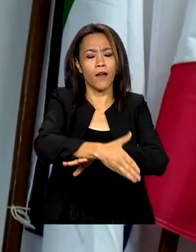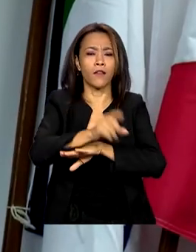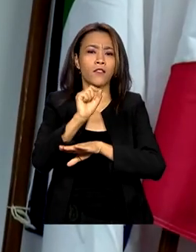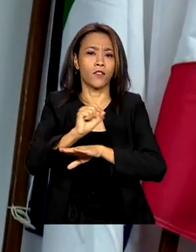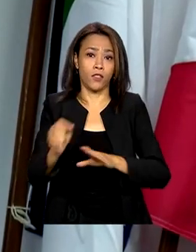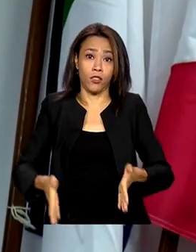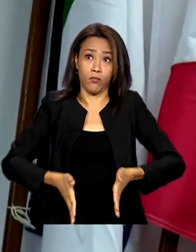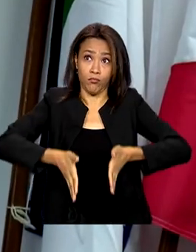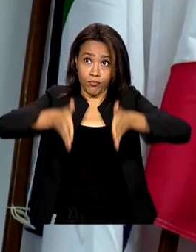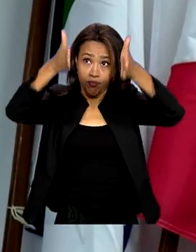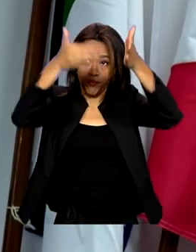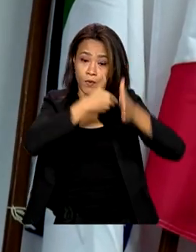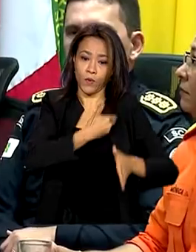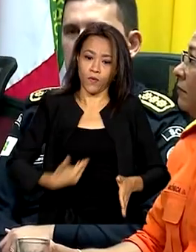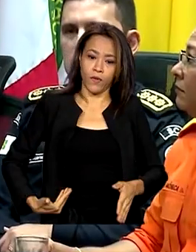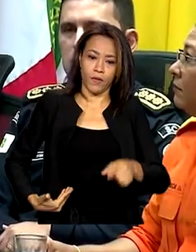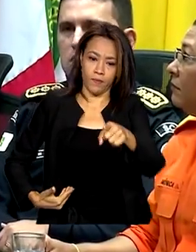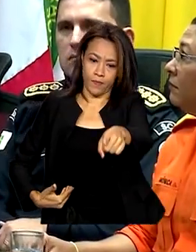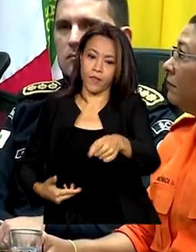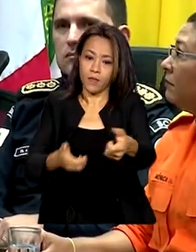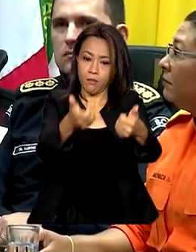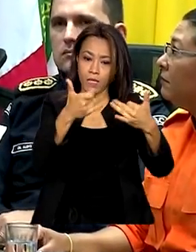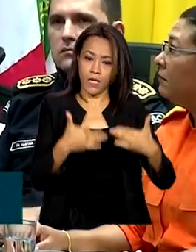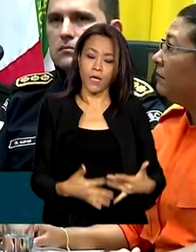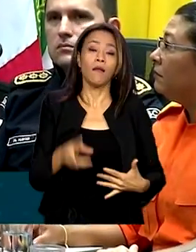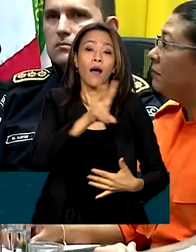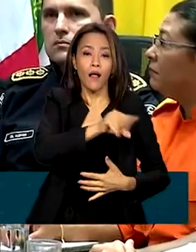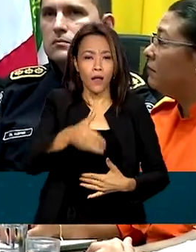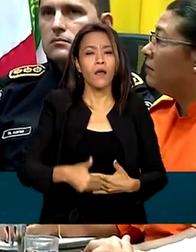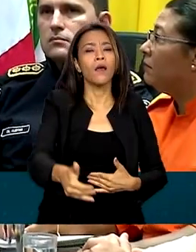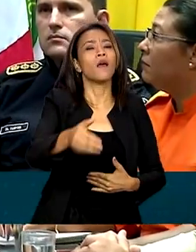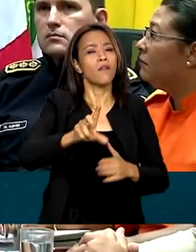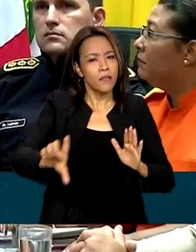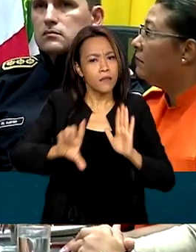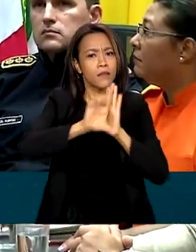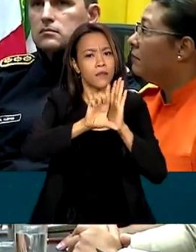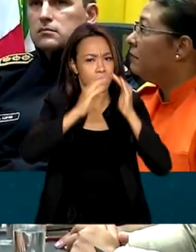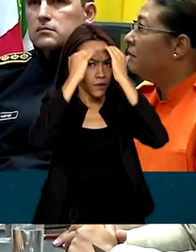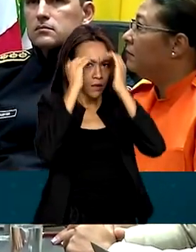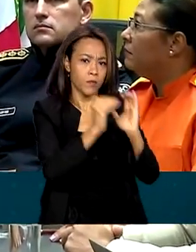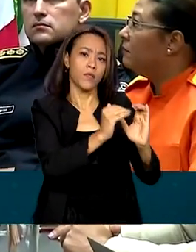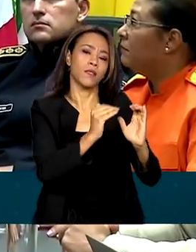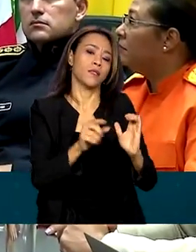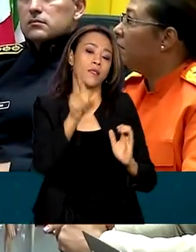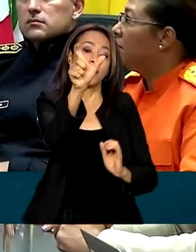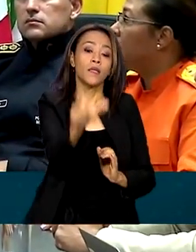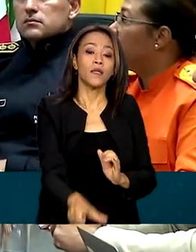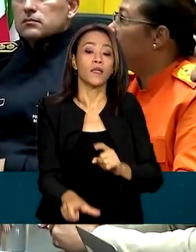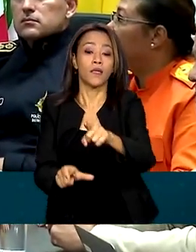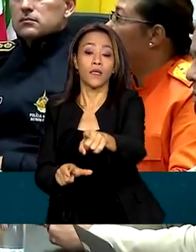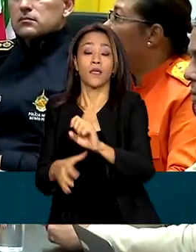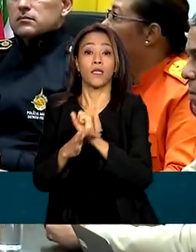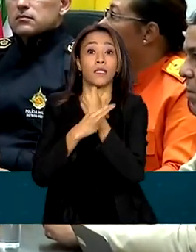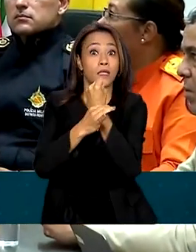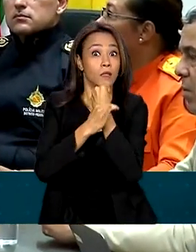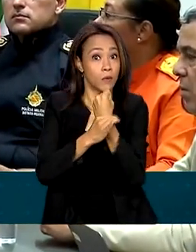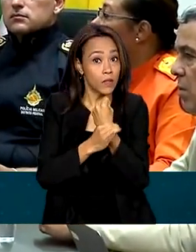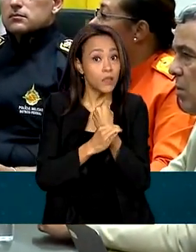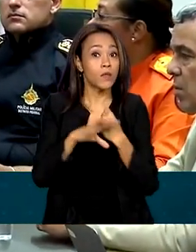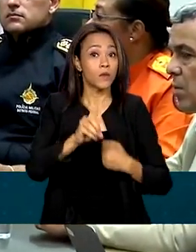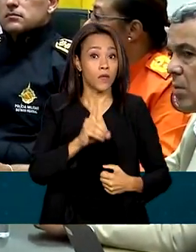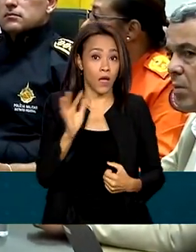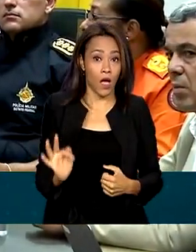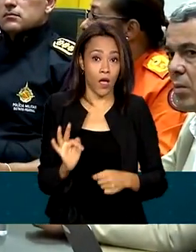A lei será cumprida. A afirmação do interventor federal na segurança pública do Distrito Federal é para